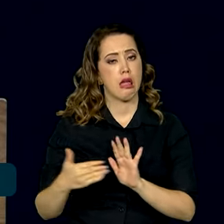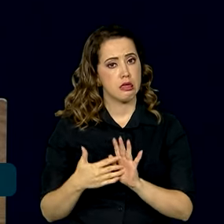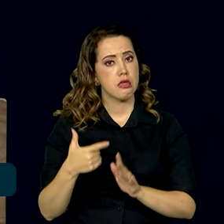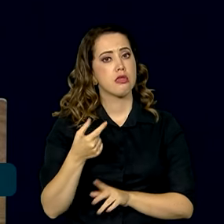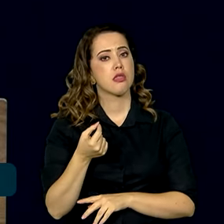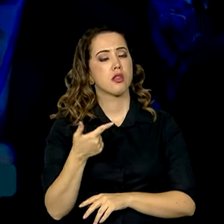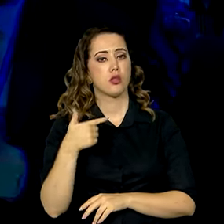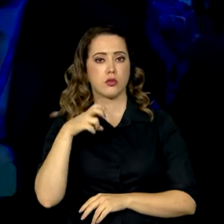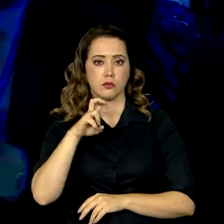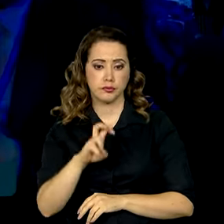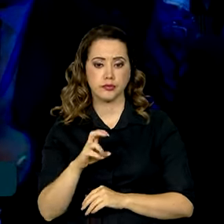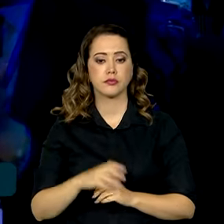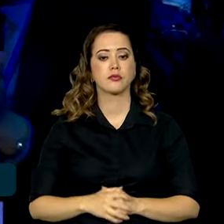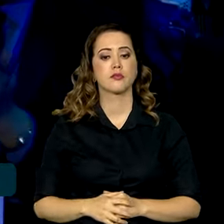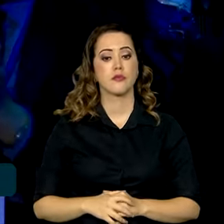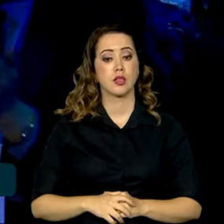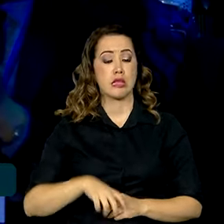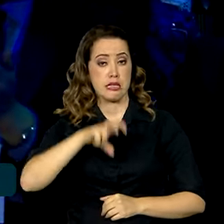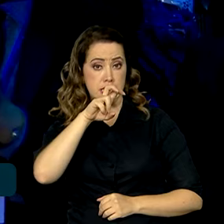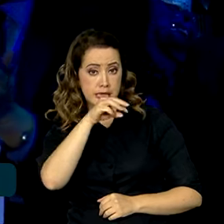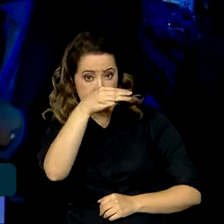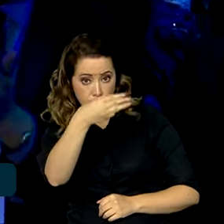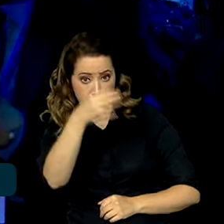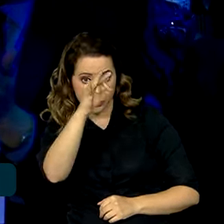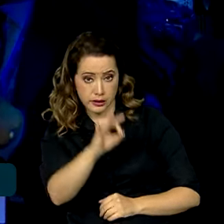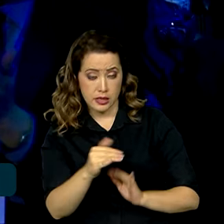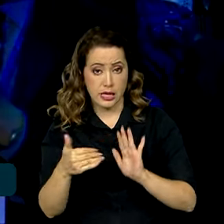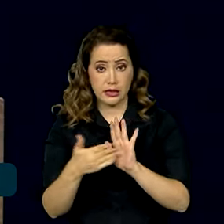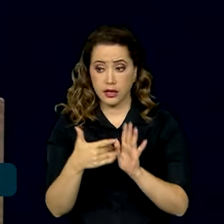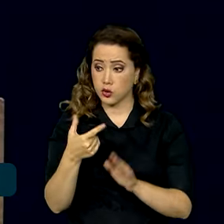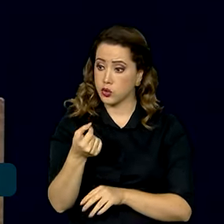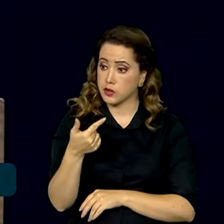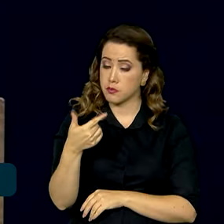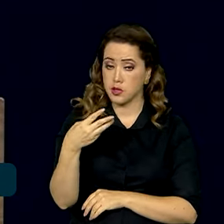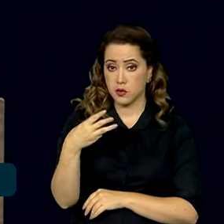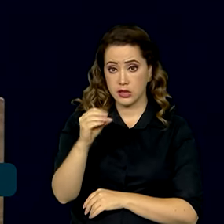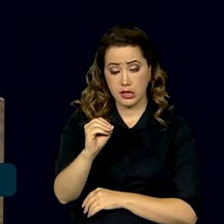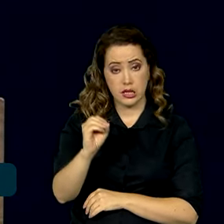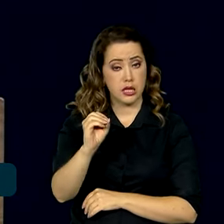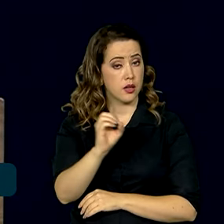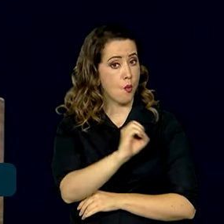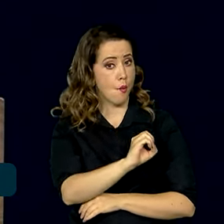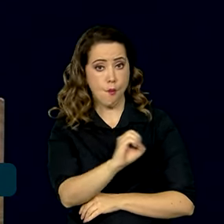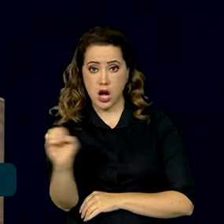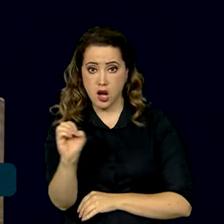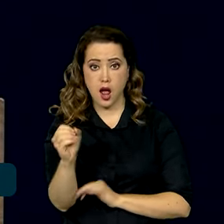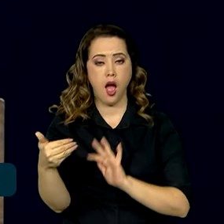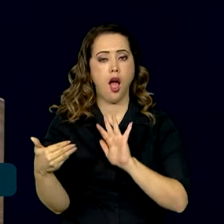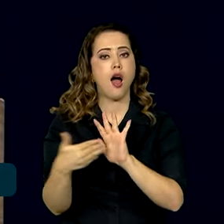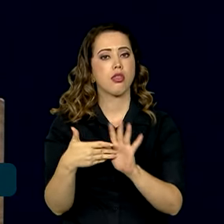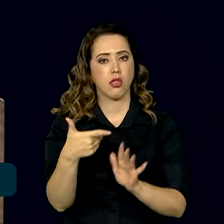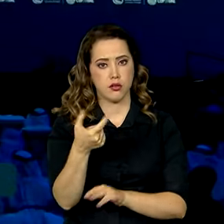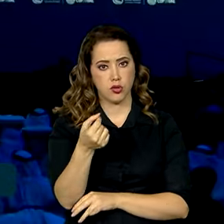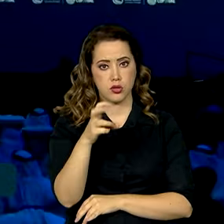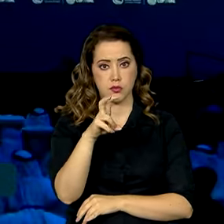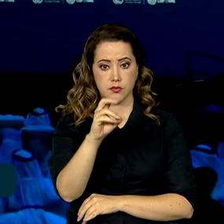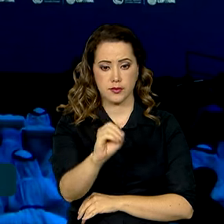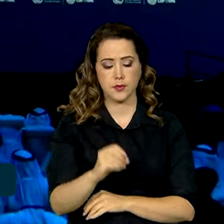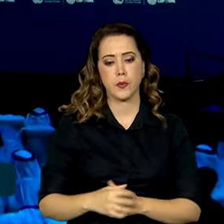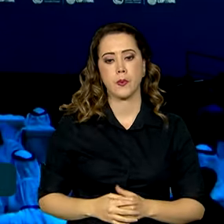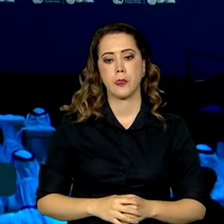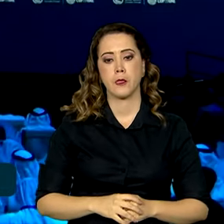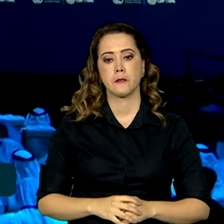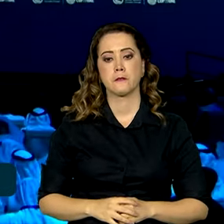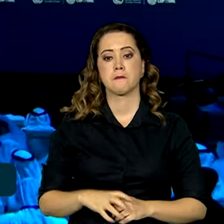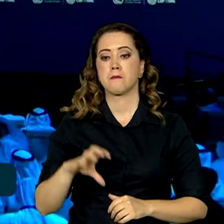2025, 53% até 2030 e neutralidade climática até 2050. A